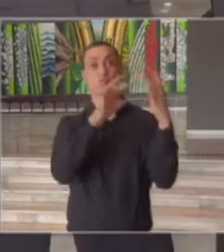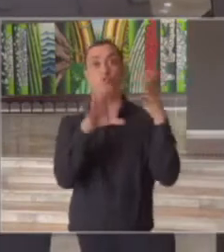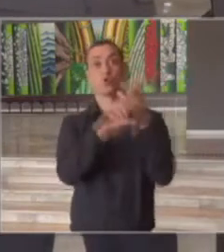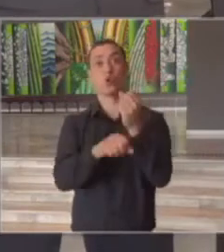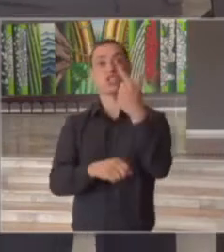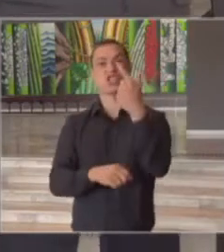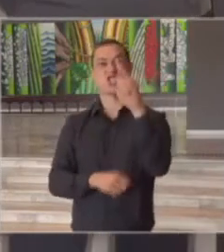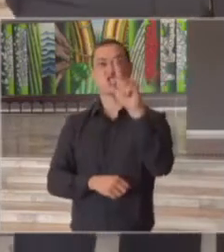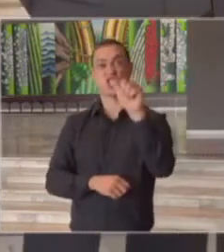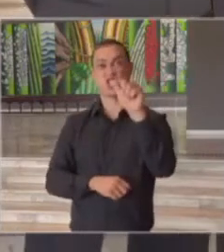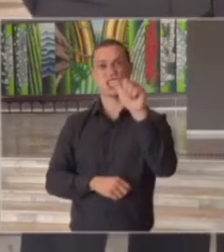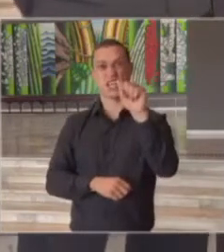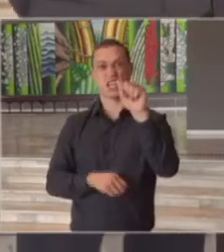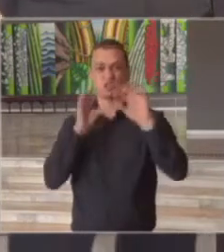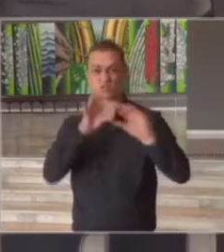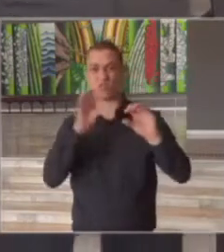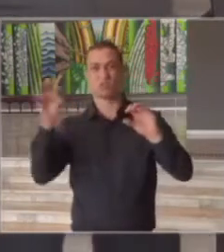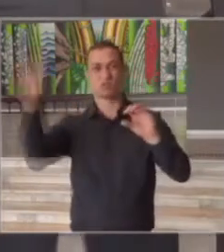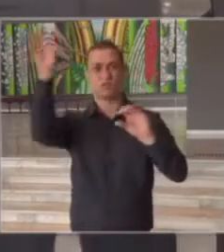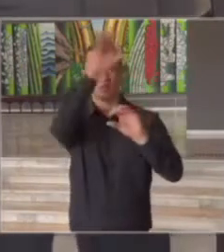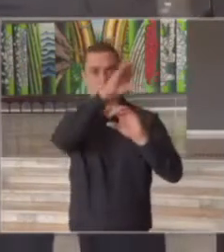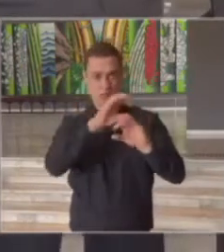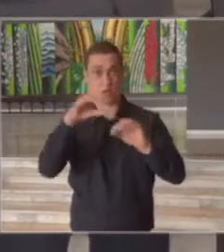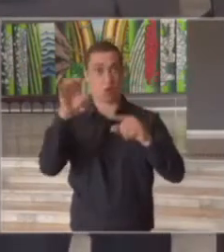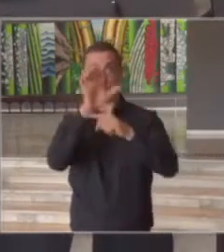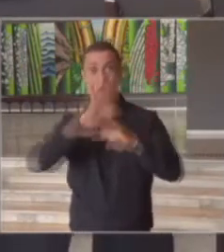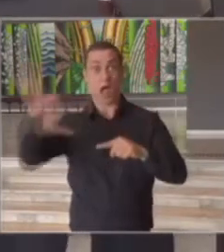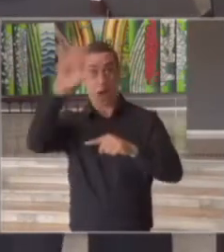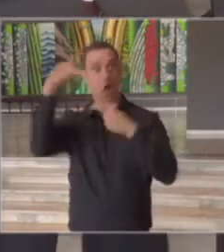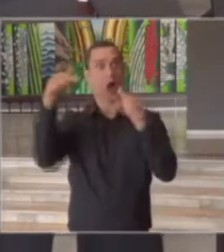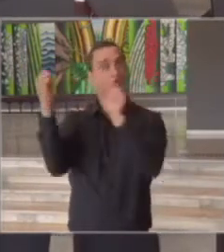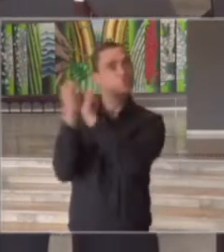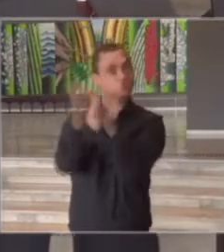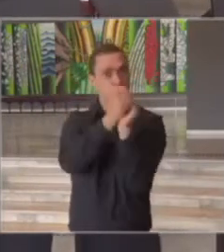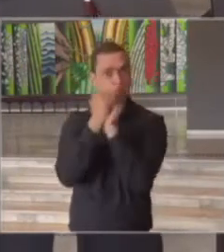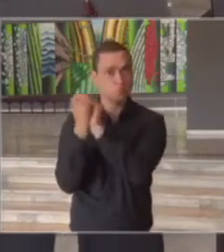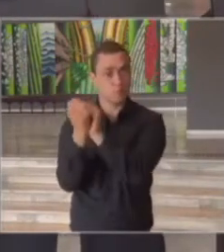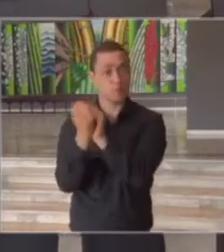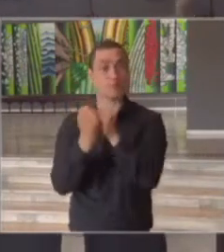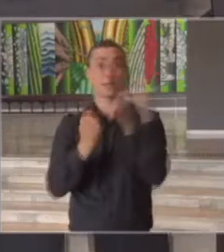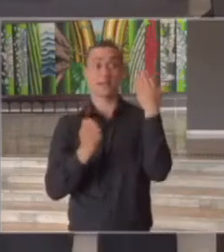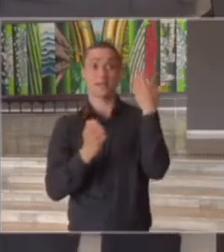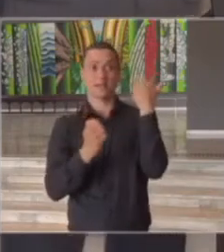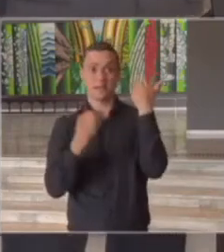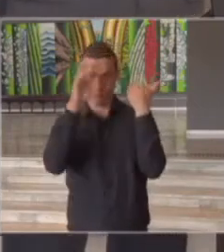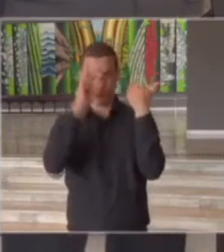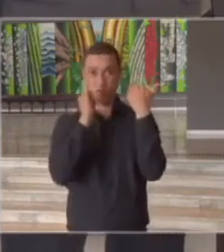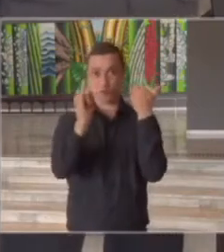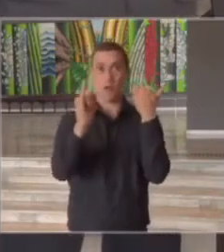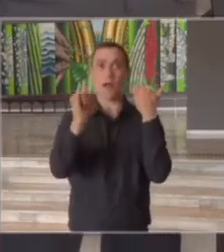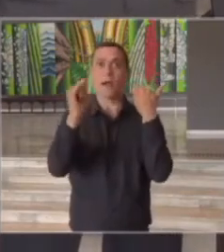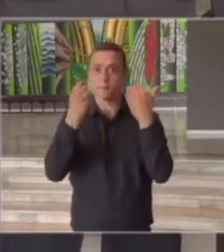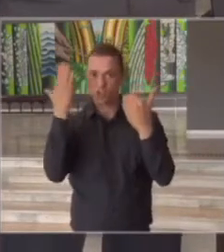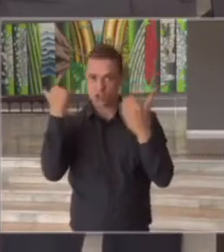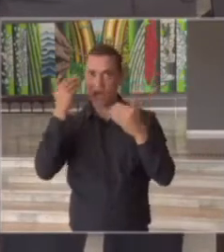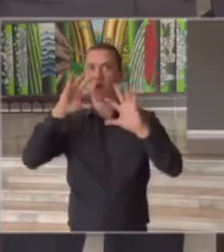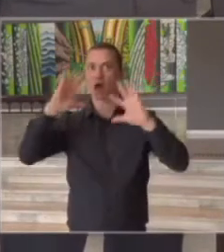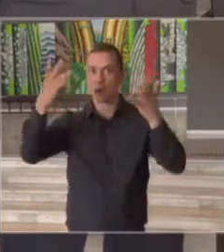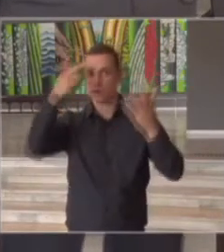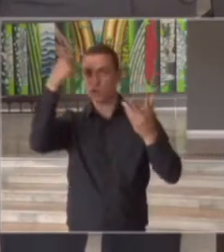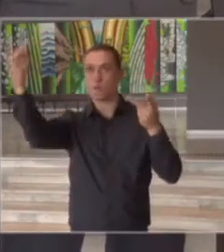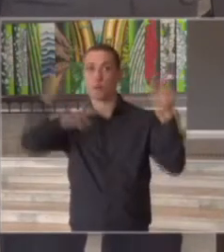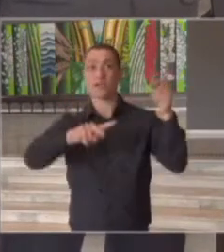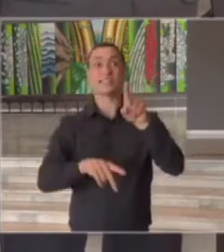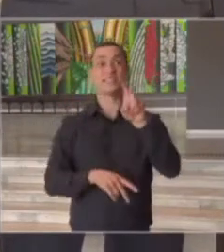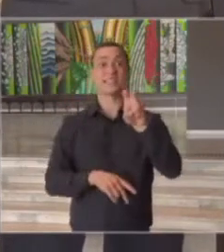regionais trabalhando em conjunto e naquela ocasião foi necessário que a gente transferisse 15